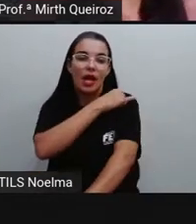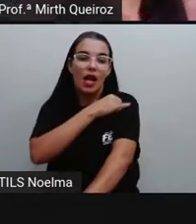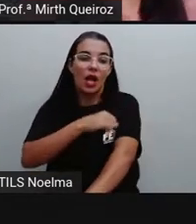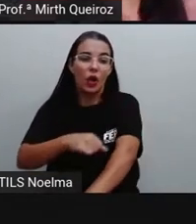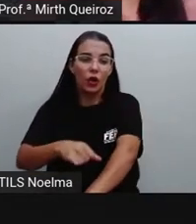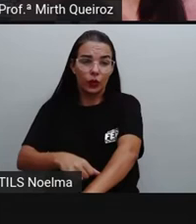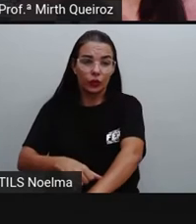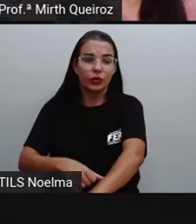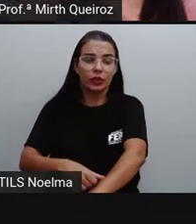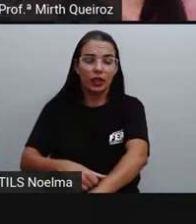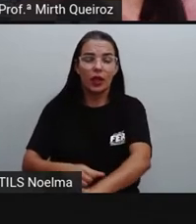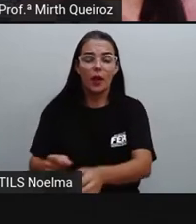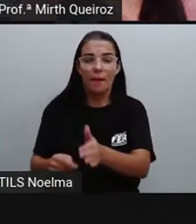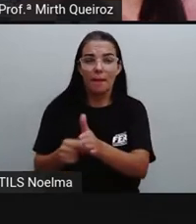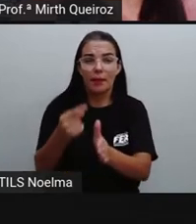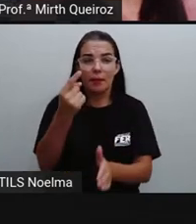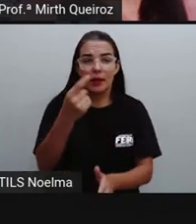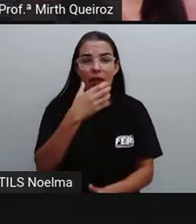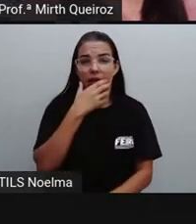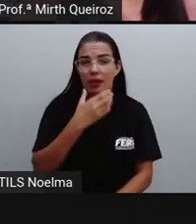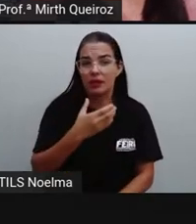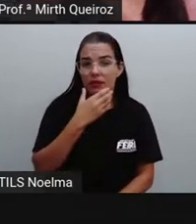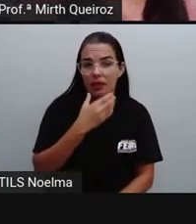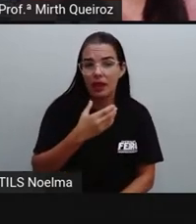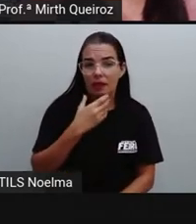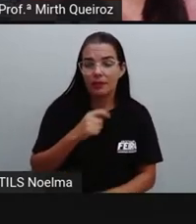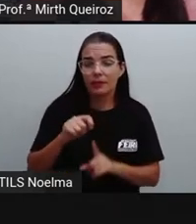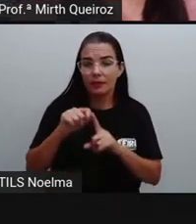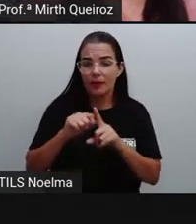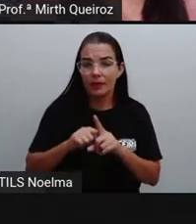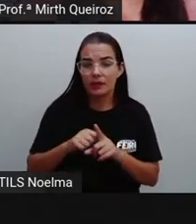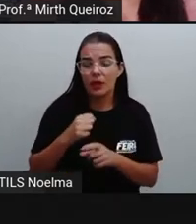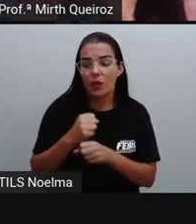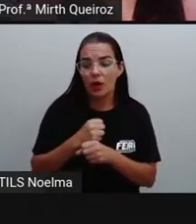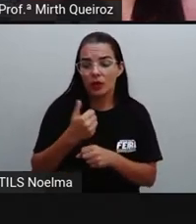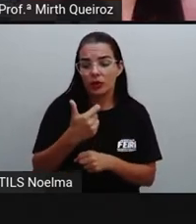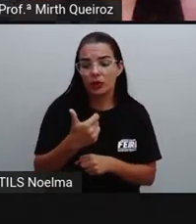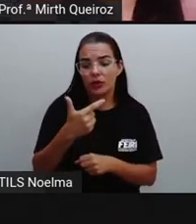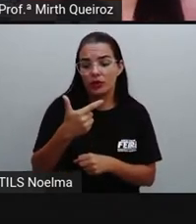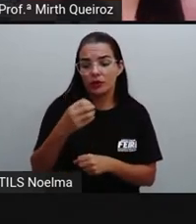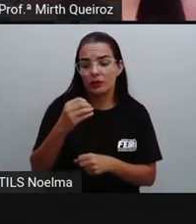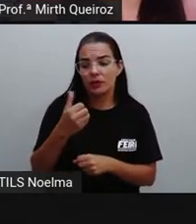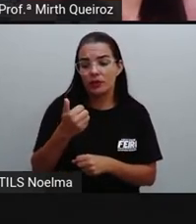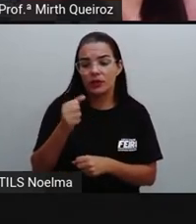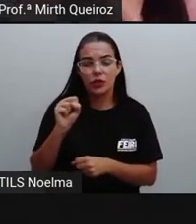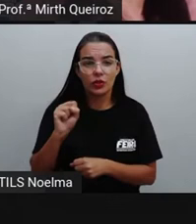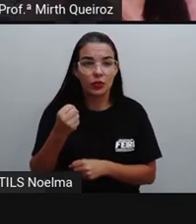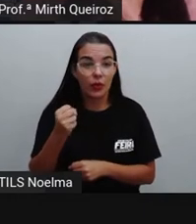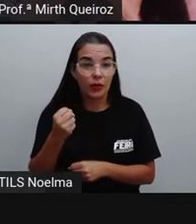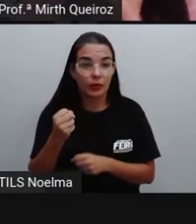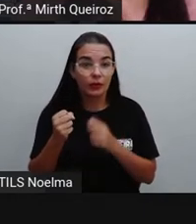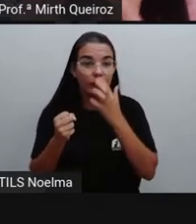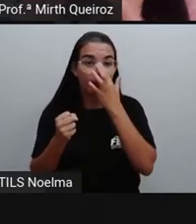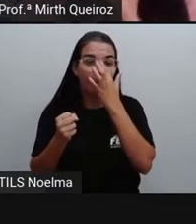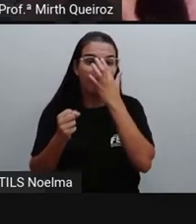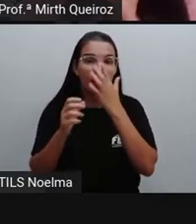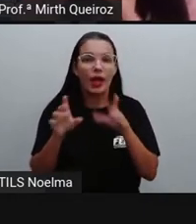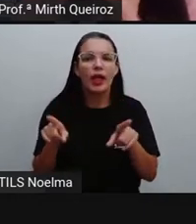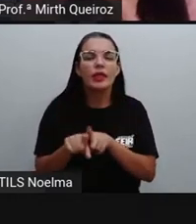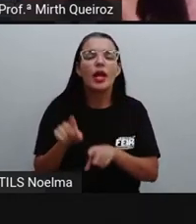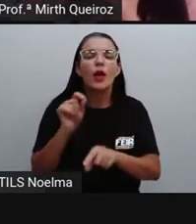dezembro de 2018. Logo após, nós temos aqui o vocativo, né? Que já vai aí direcionar